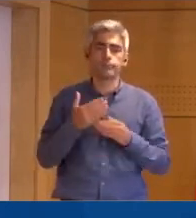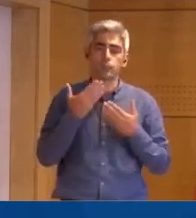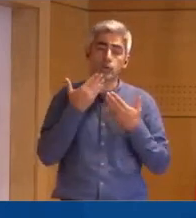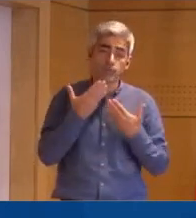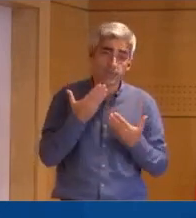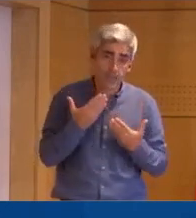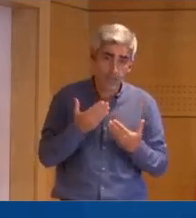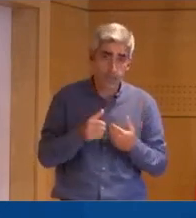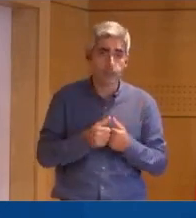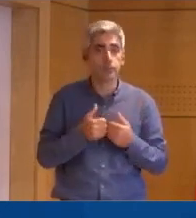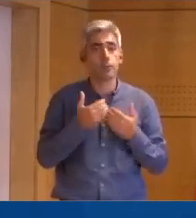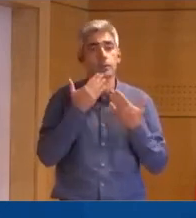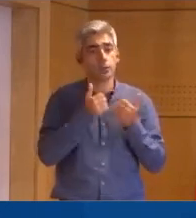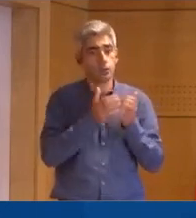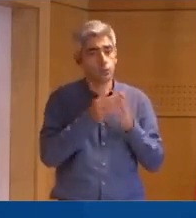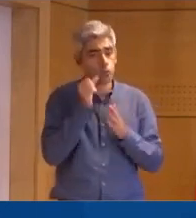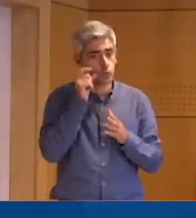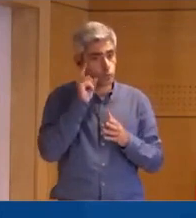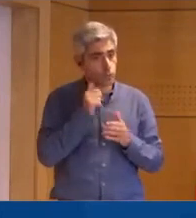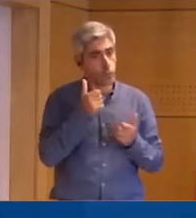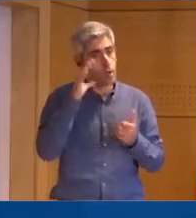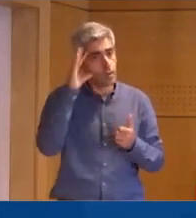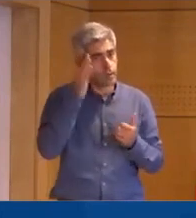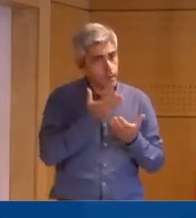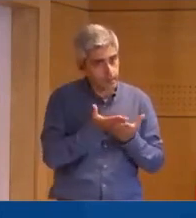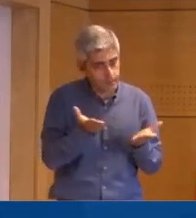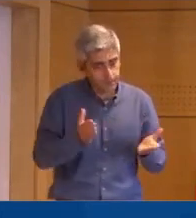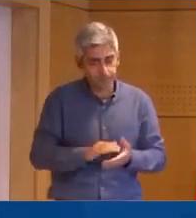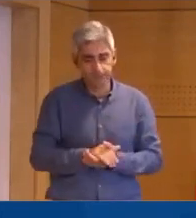Muito obrigado a todas e a todos. Uma boa tarde.